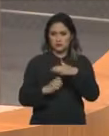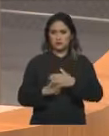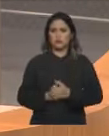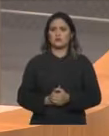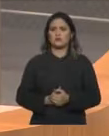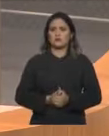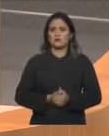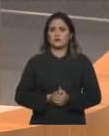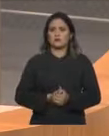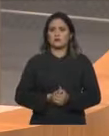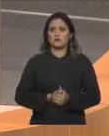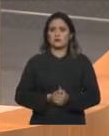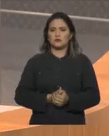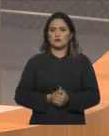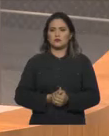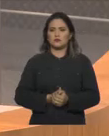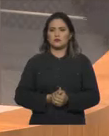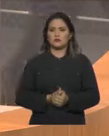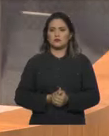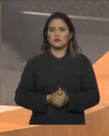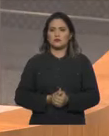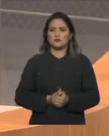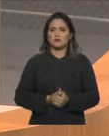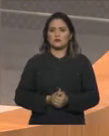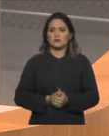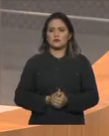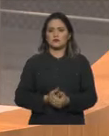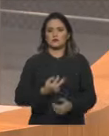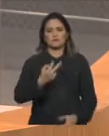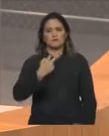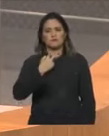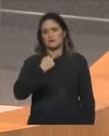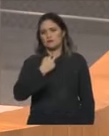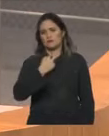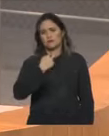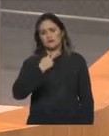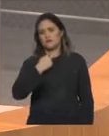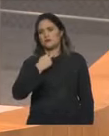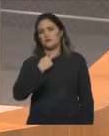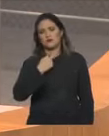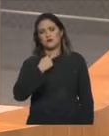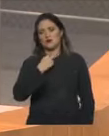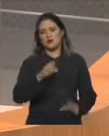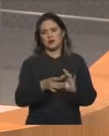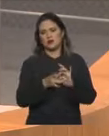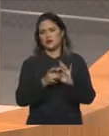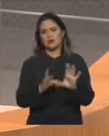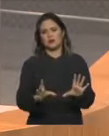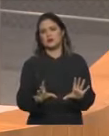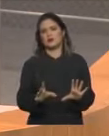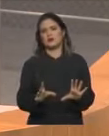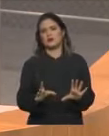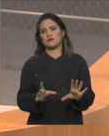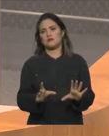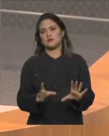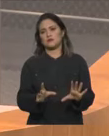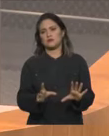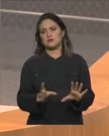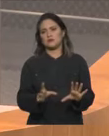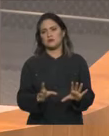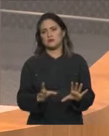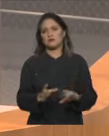Não, não vamos permitir que mais consumidores passem por situações como essa. Vamos investir, sim, em fiscalização.